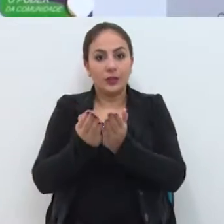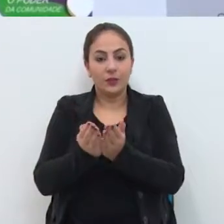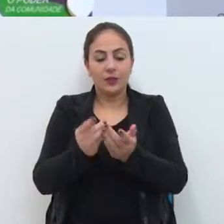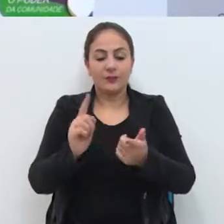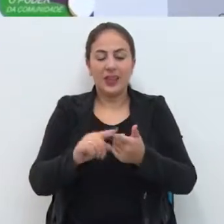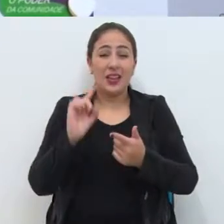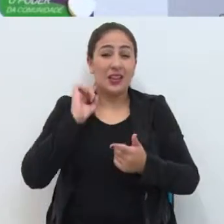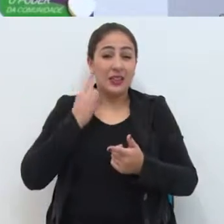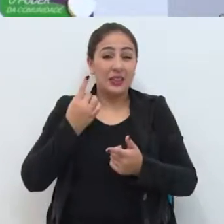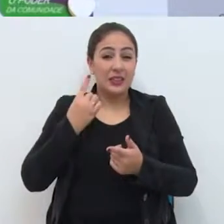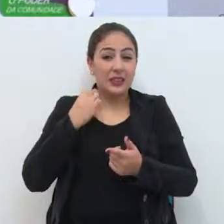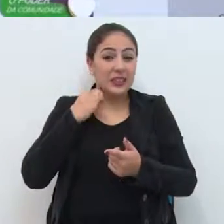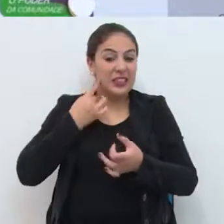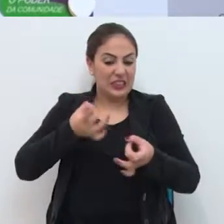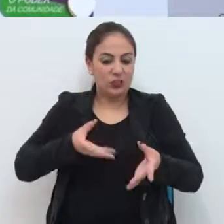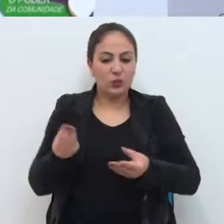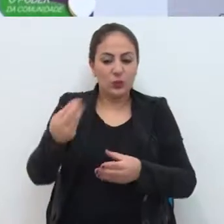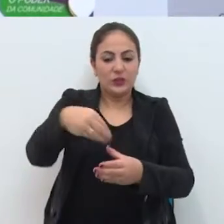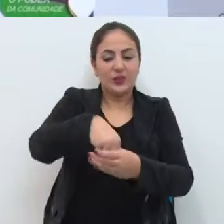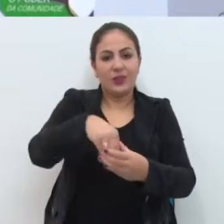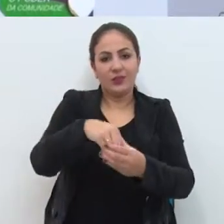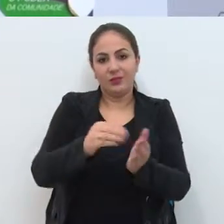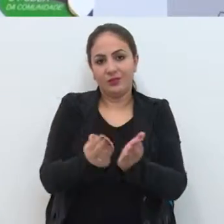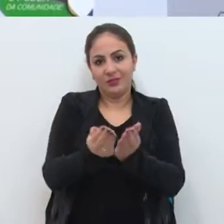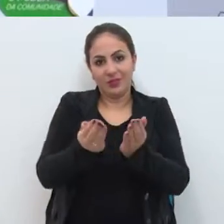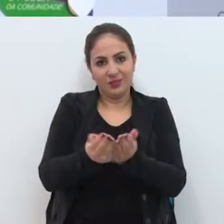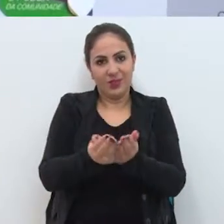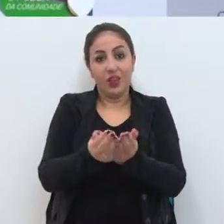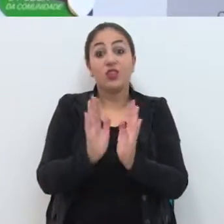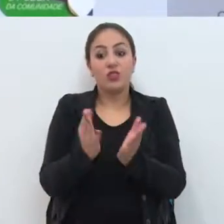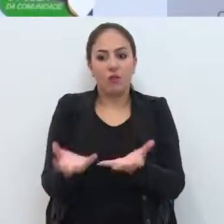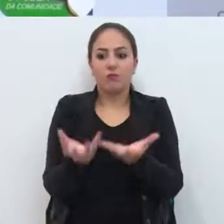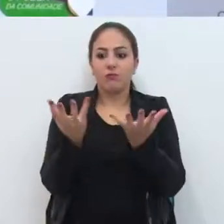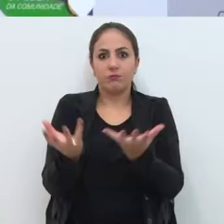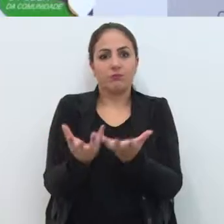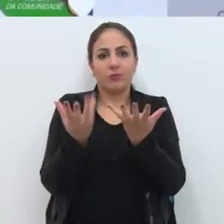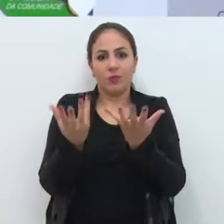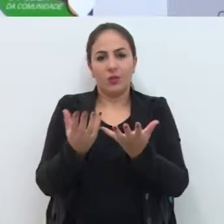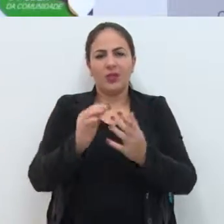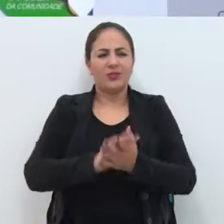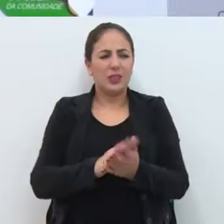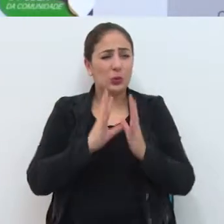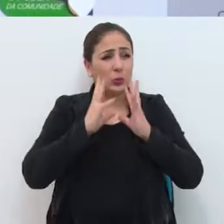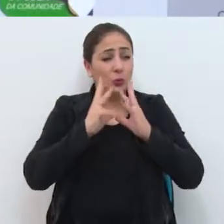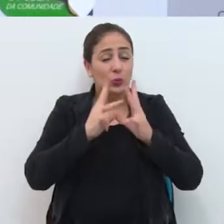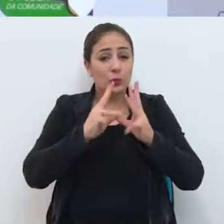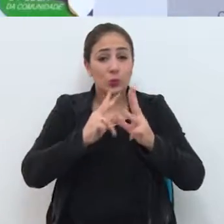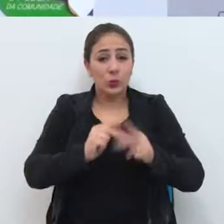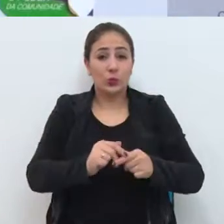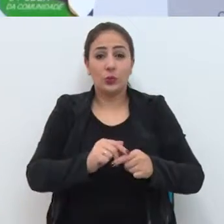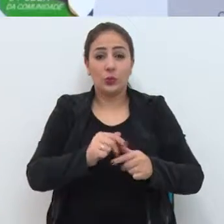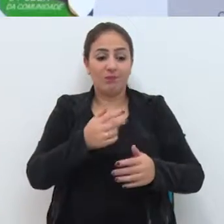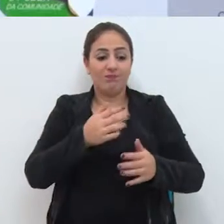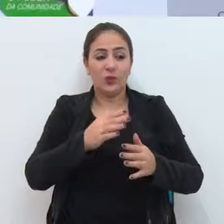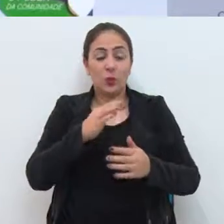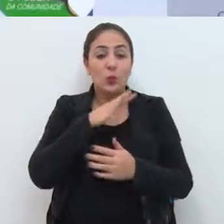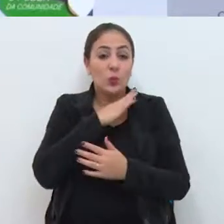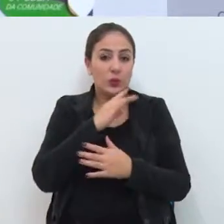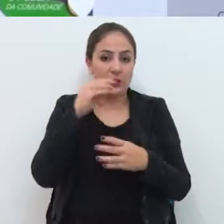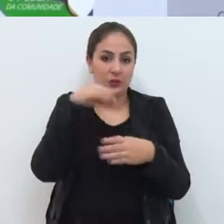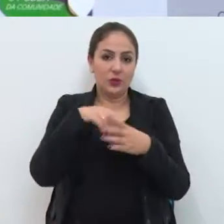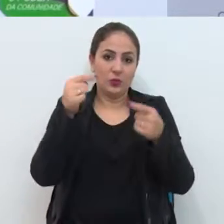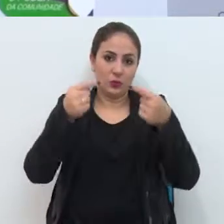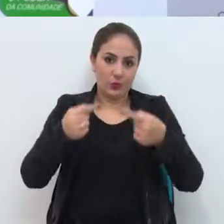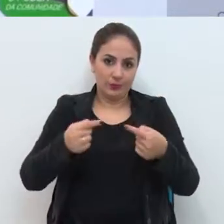no espaço interno que existe lá. Então, ela está completamente prejudicada na sua estrutura.